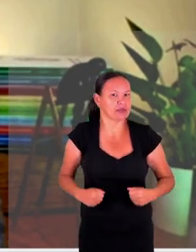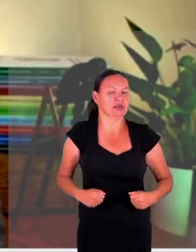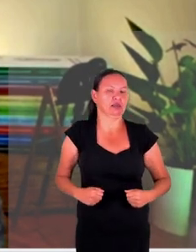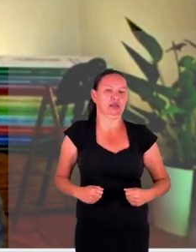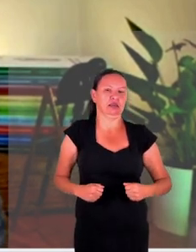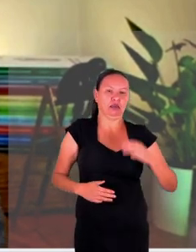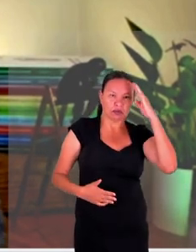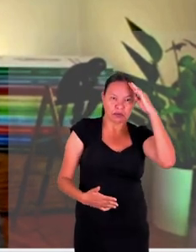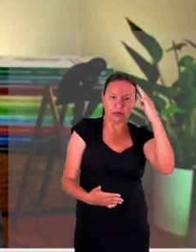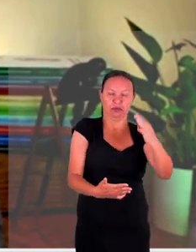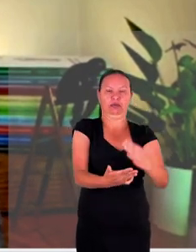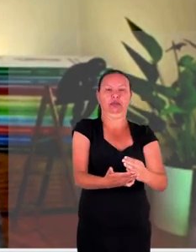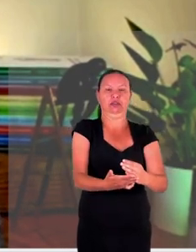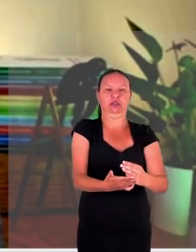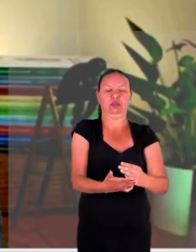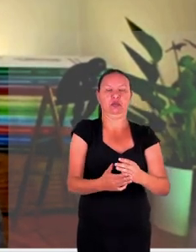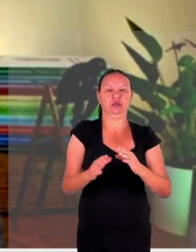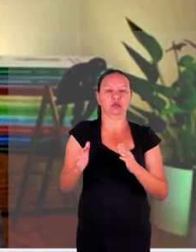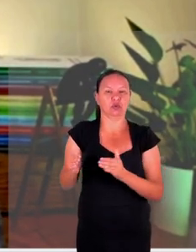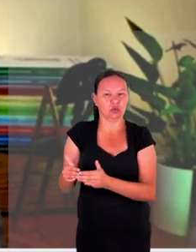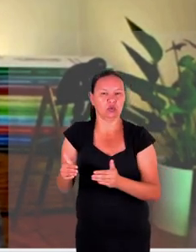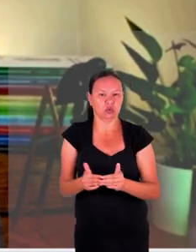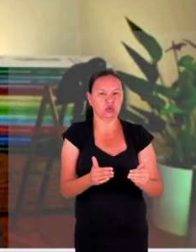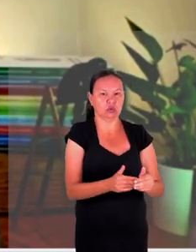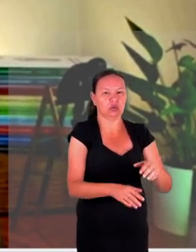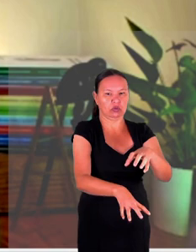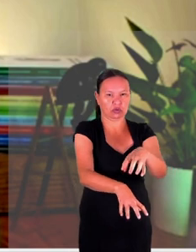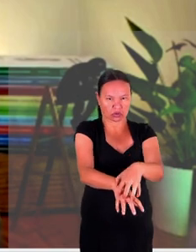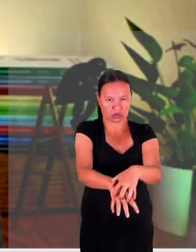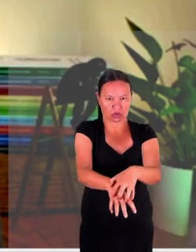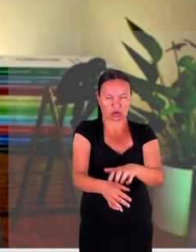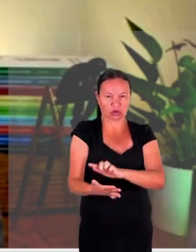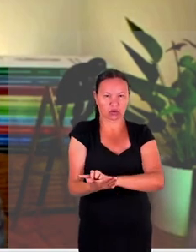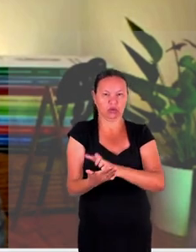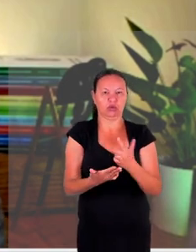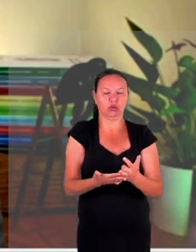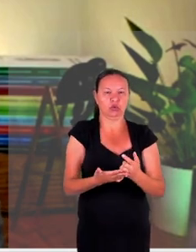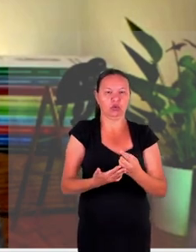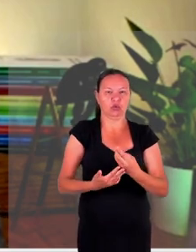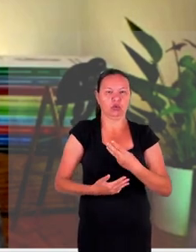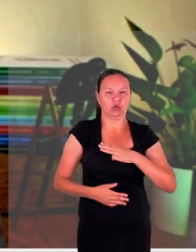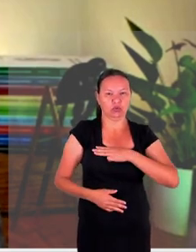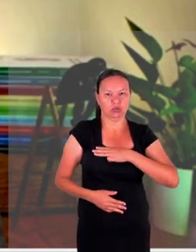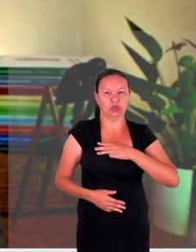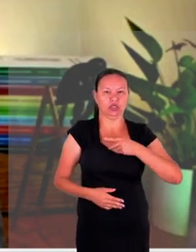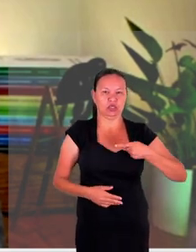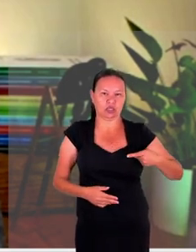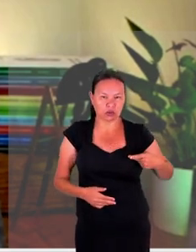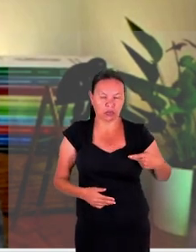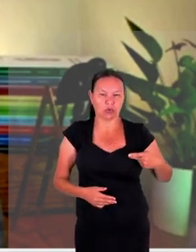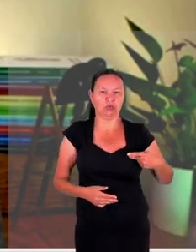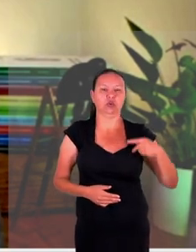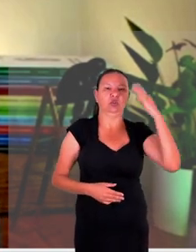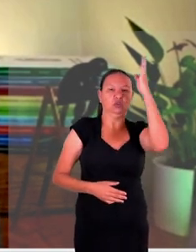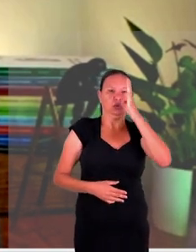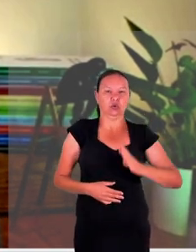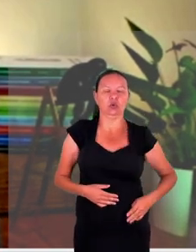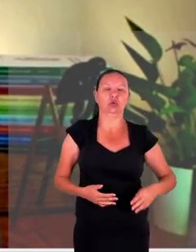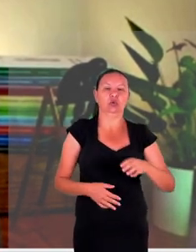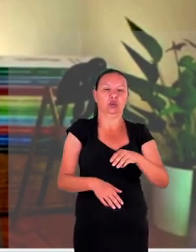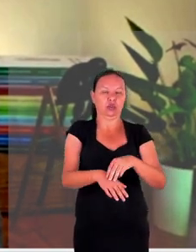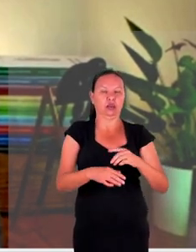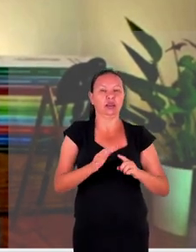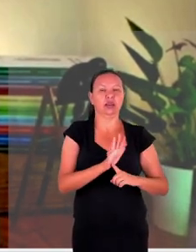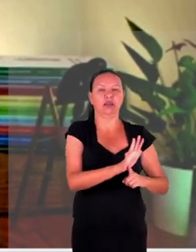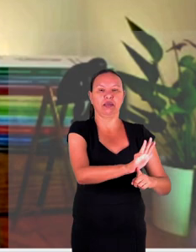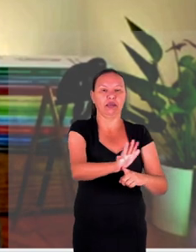confiança das instituições locais então o papel do Ministério Público e de outros órgãos do Brasil é transmitir